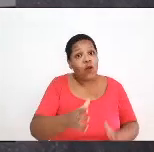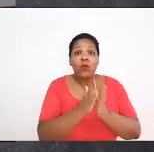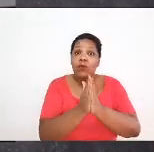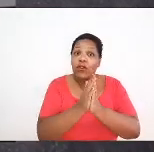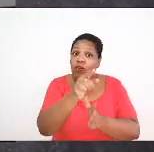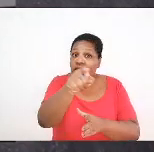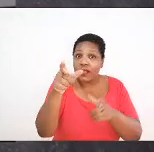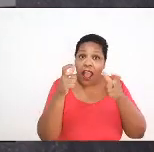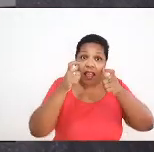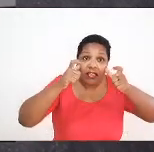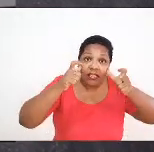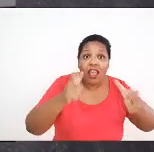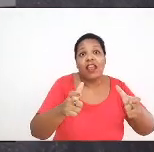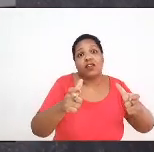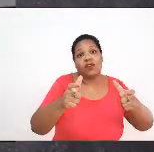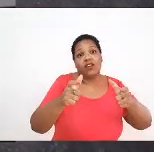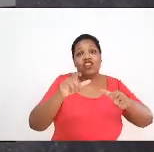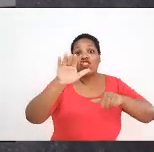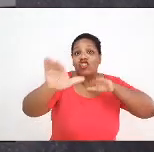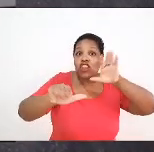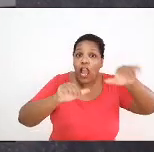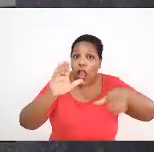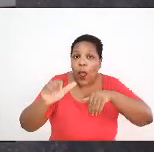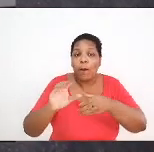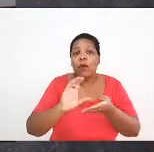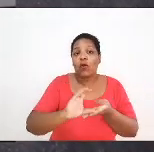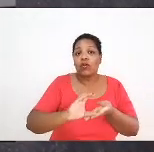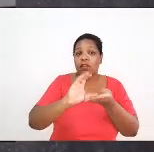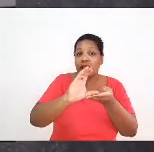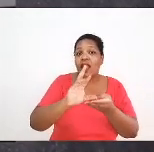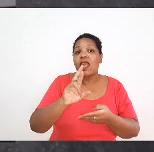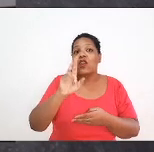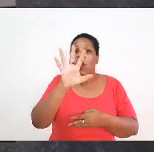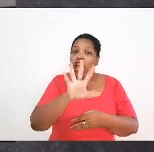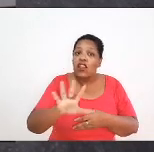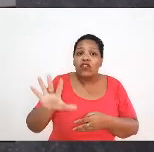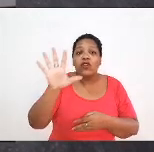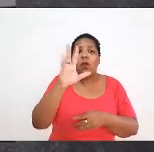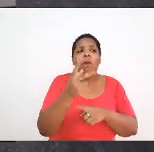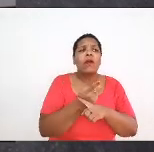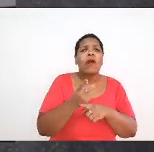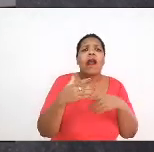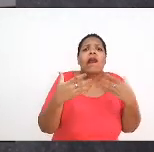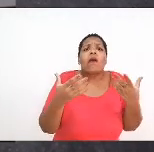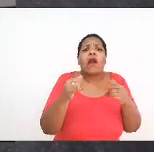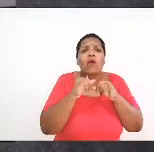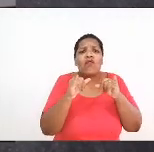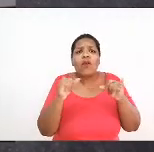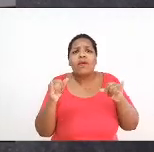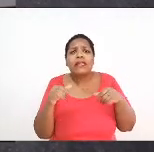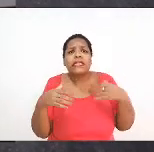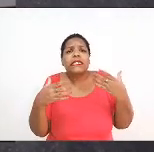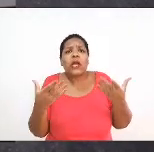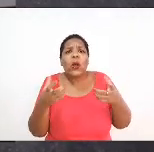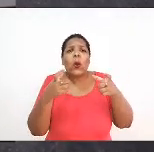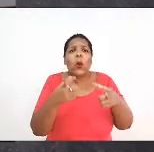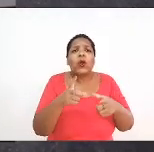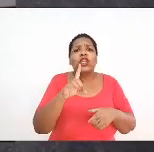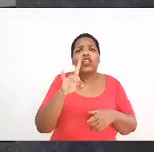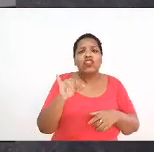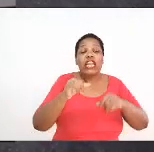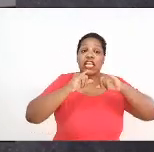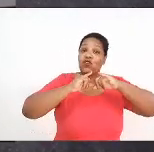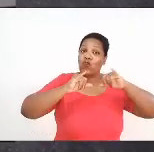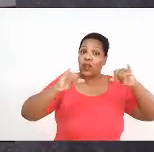acionem os conselhos regionais para procurar essa informação, as divulgações, as informações sobre